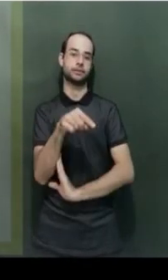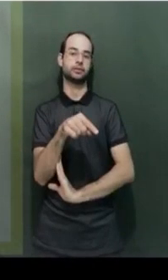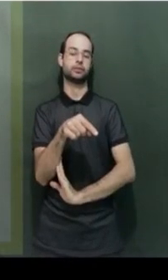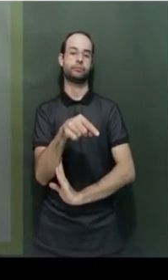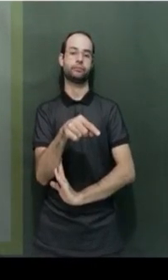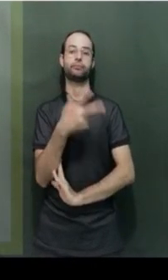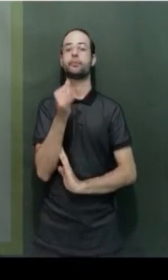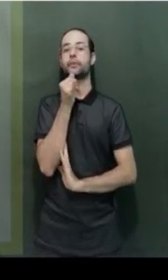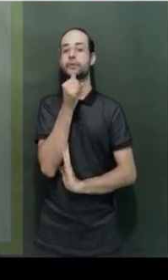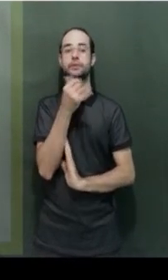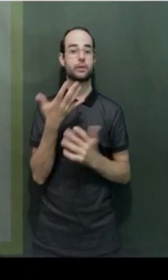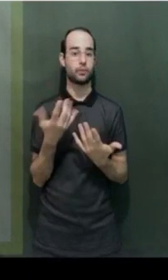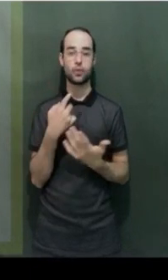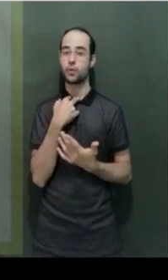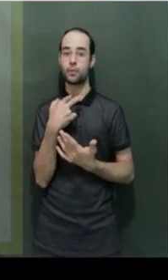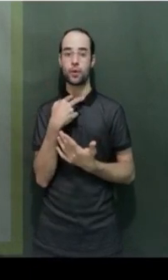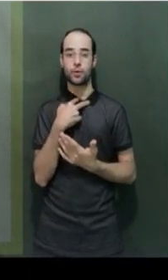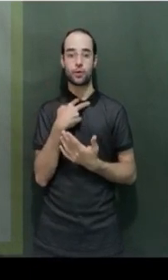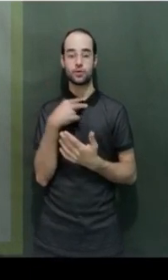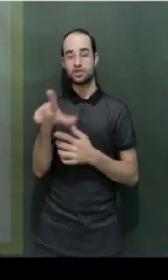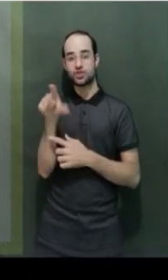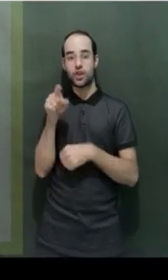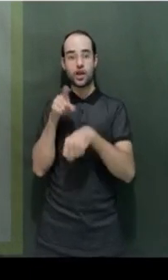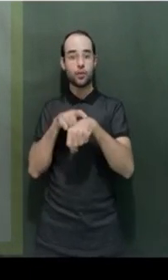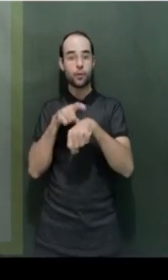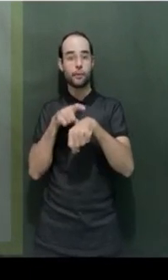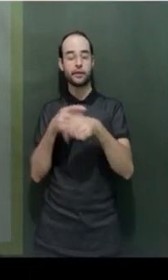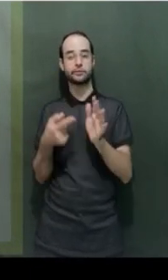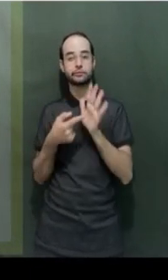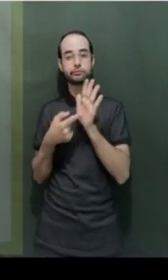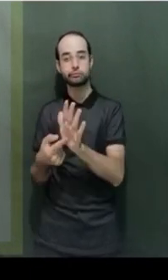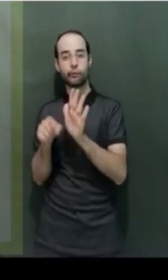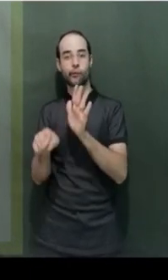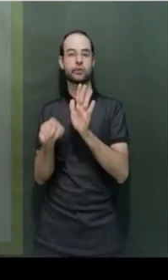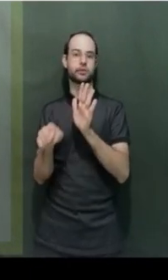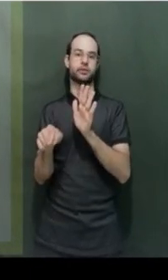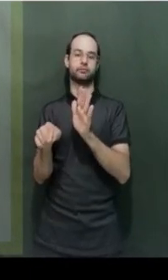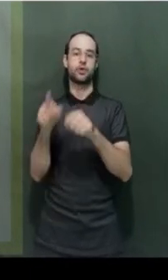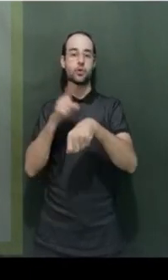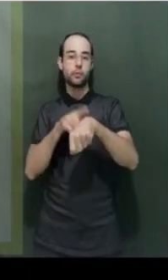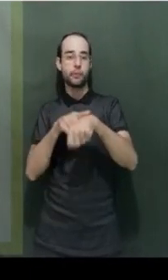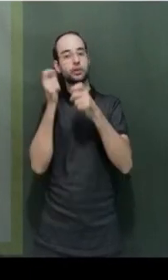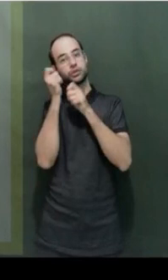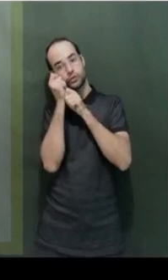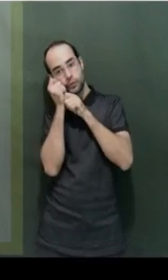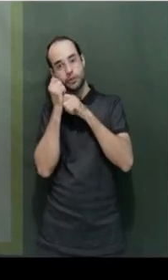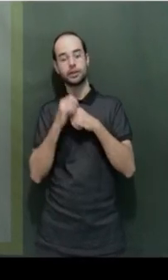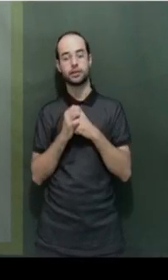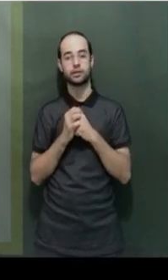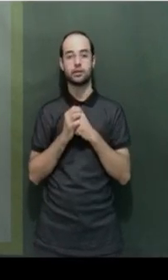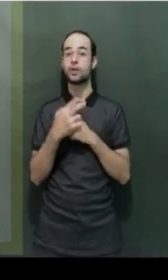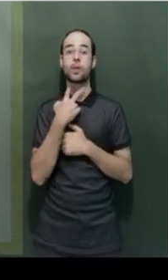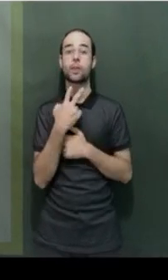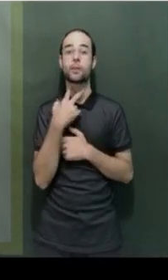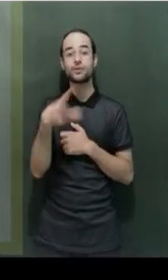Então, por exemplo, eu não posso escolher o momento de dormir, né? Vamos pensar, ah, quero informar a criança que está no momento de